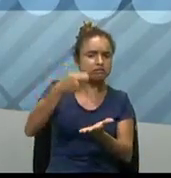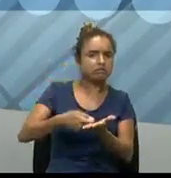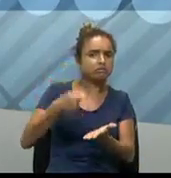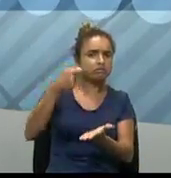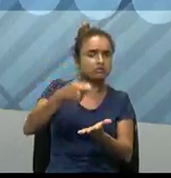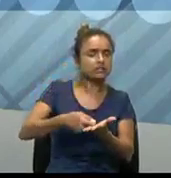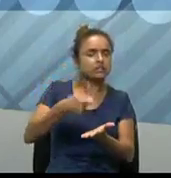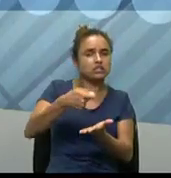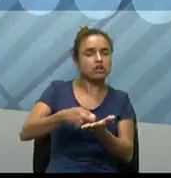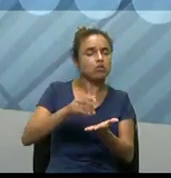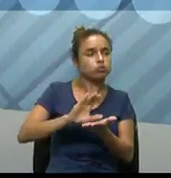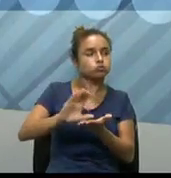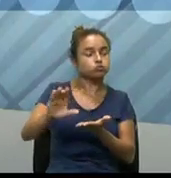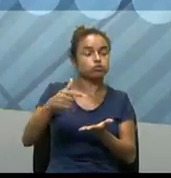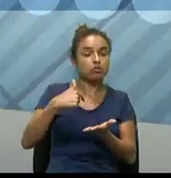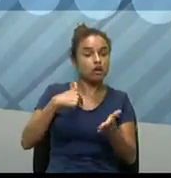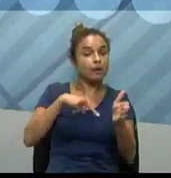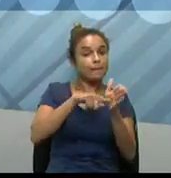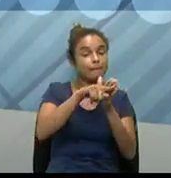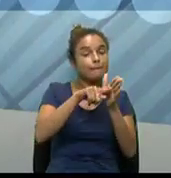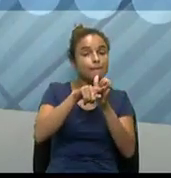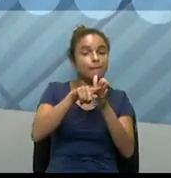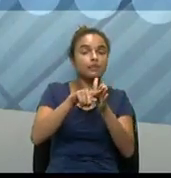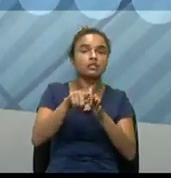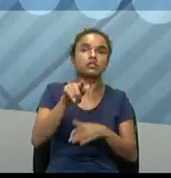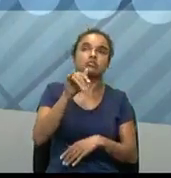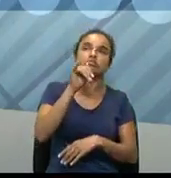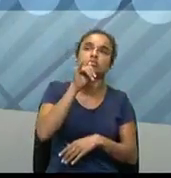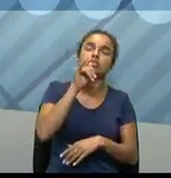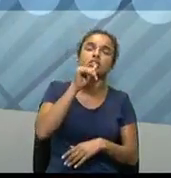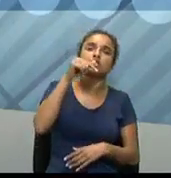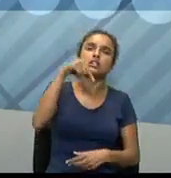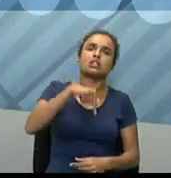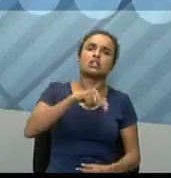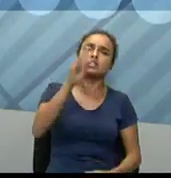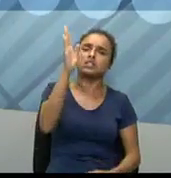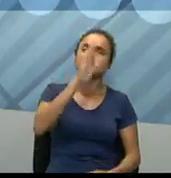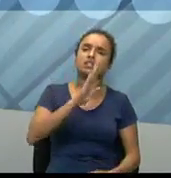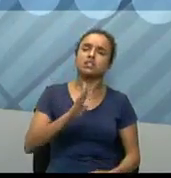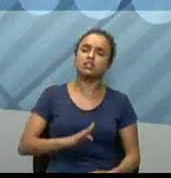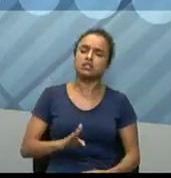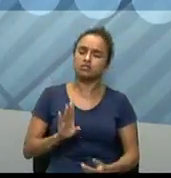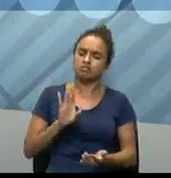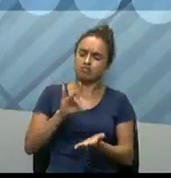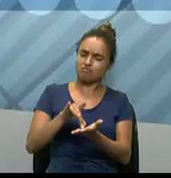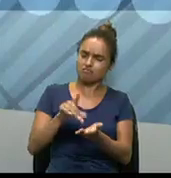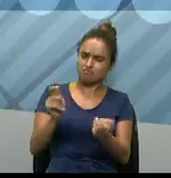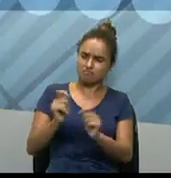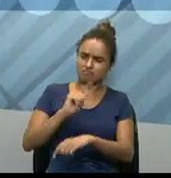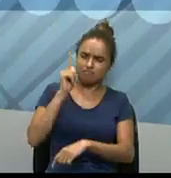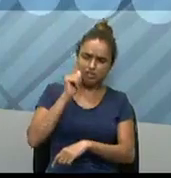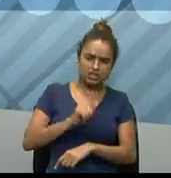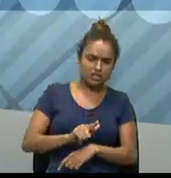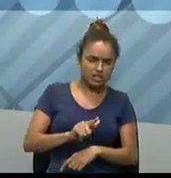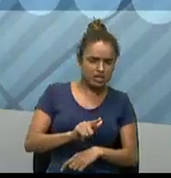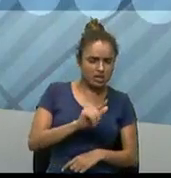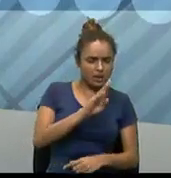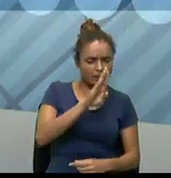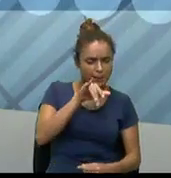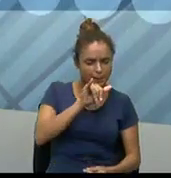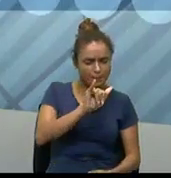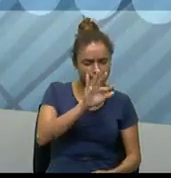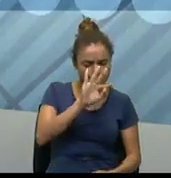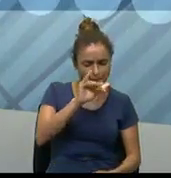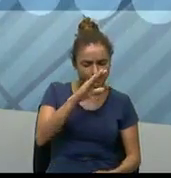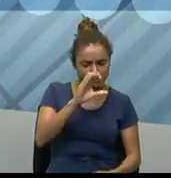quando eu pesquiso, por exemplo, né, falando assim, ah, no Brasil, vale a pena fazer a mineração das bitcoins,